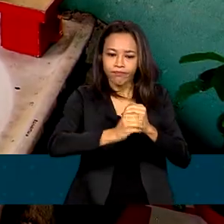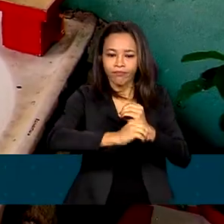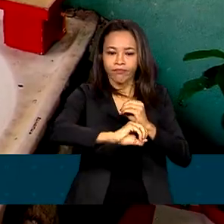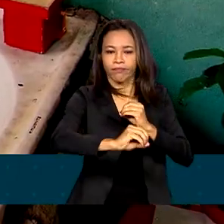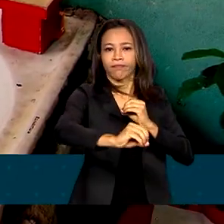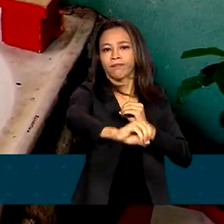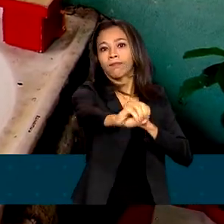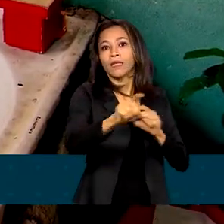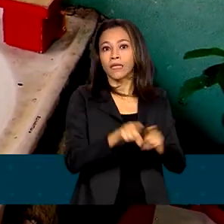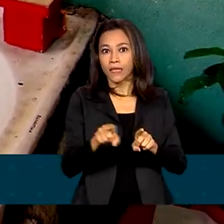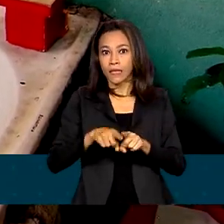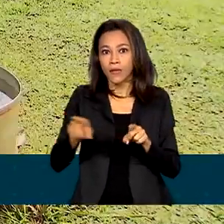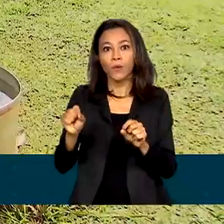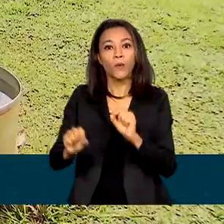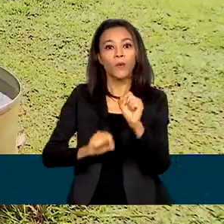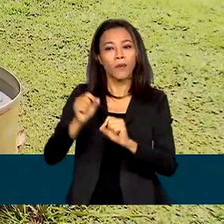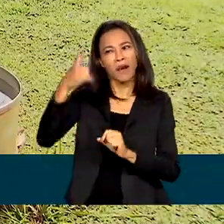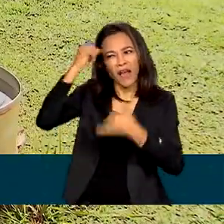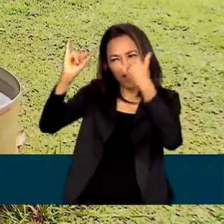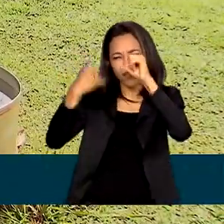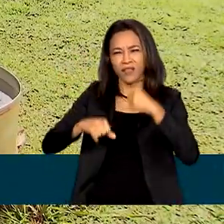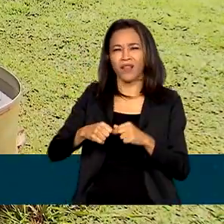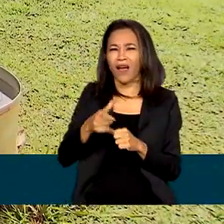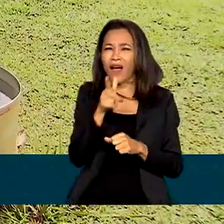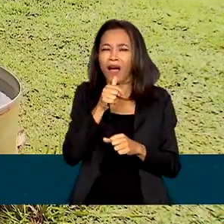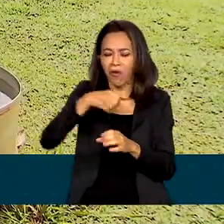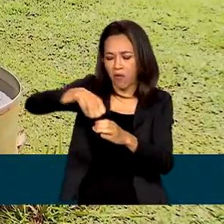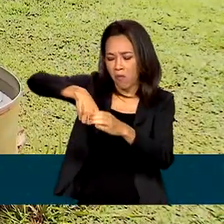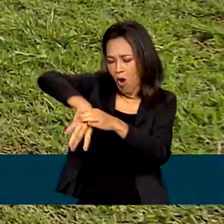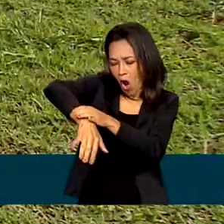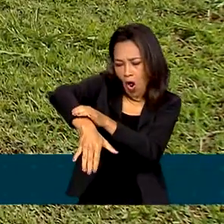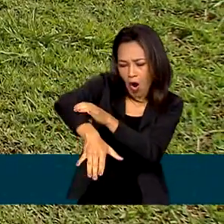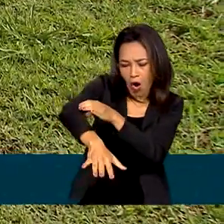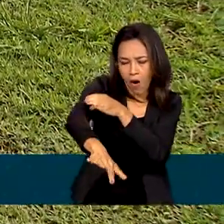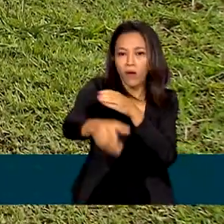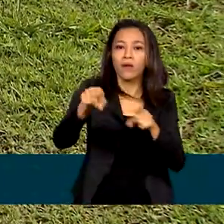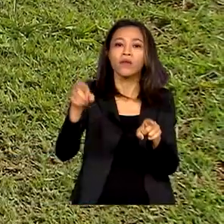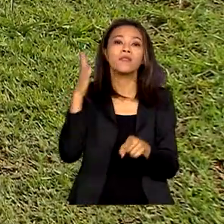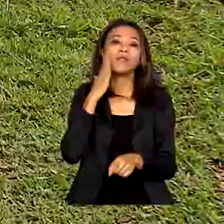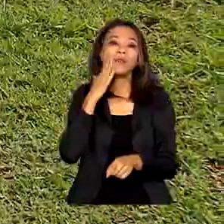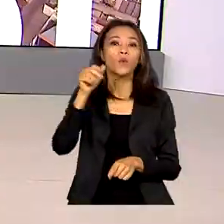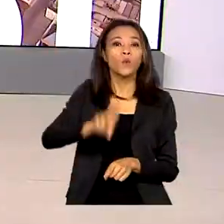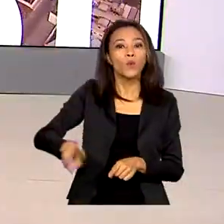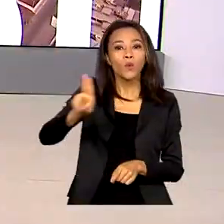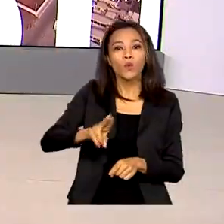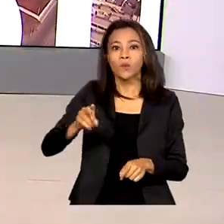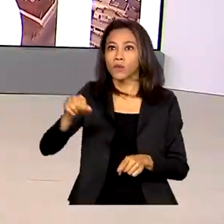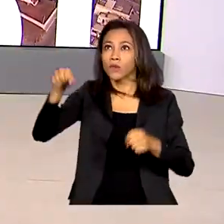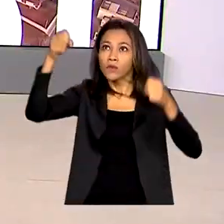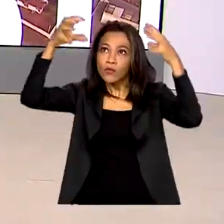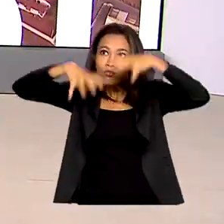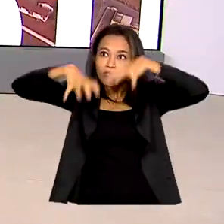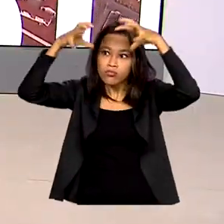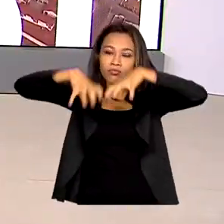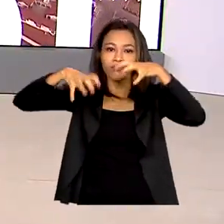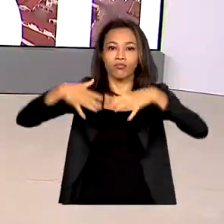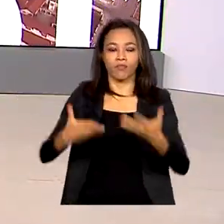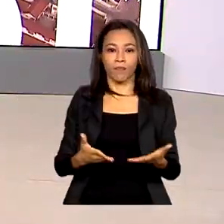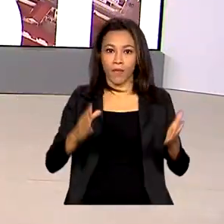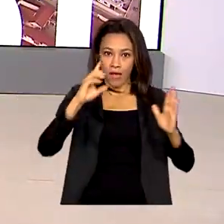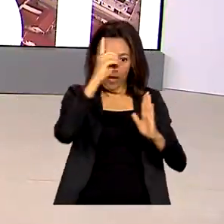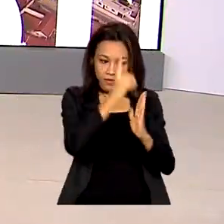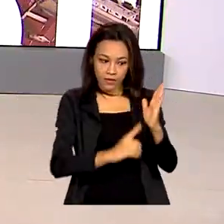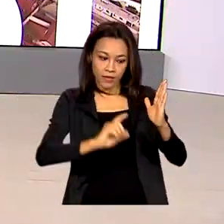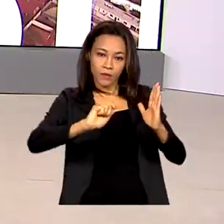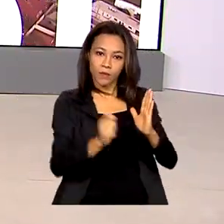medidas de prevenção a desperdícios de aproveitamento e reuso das águas da chuva. A cerimônia de assinatura do decreto do